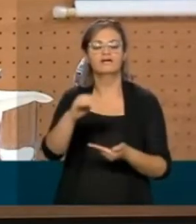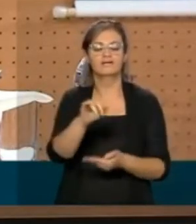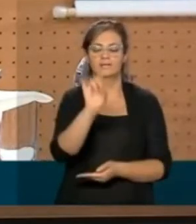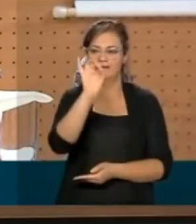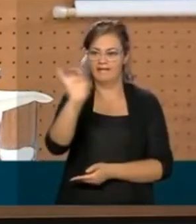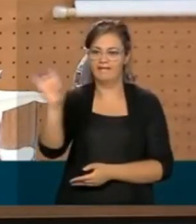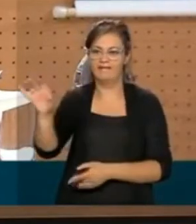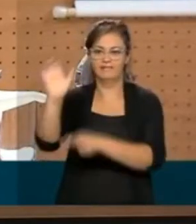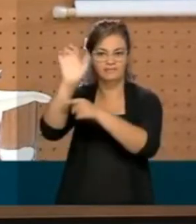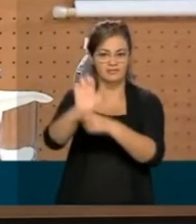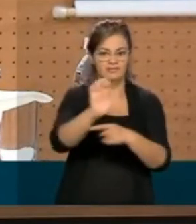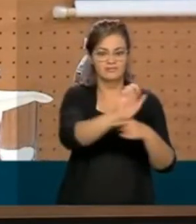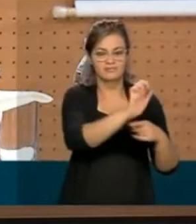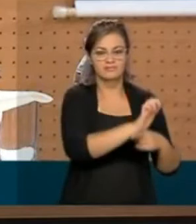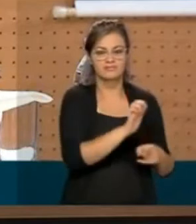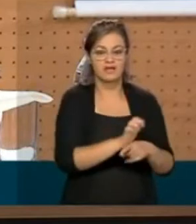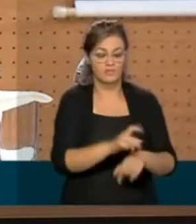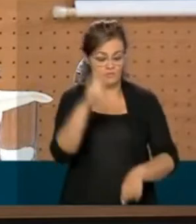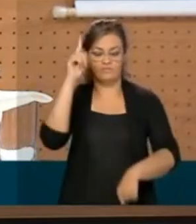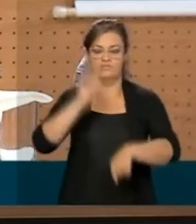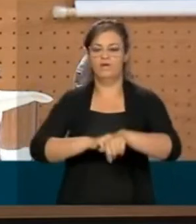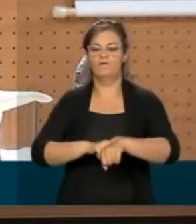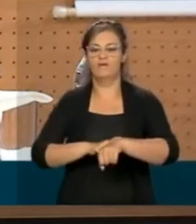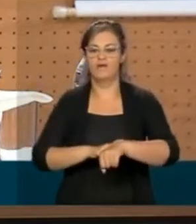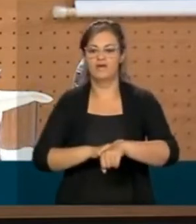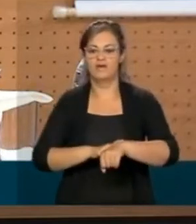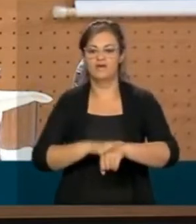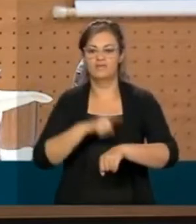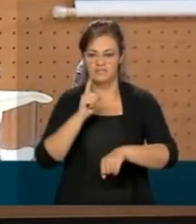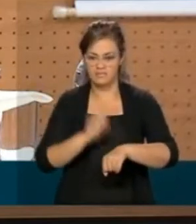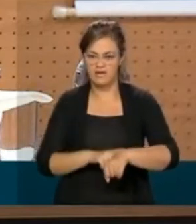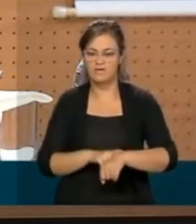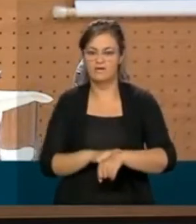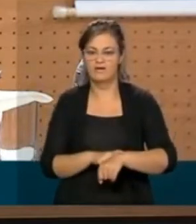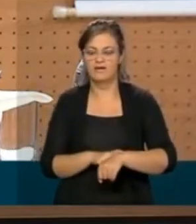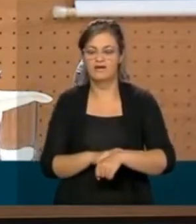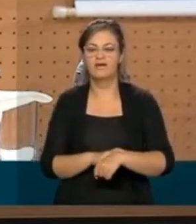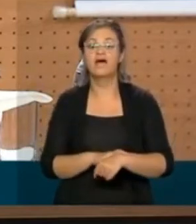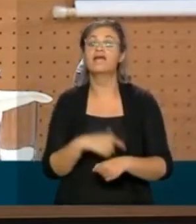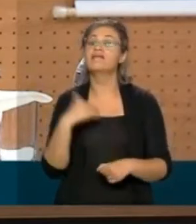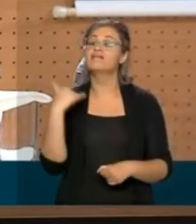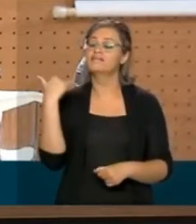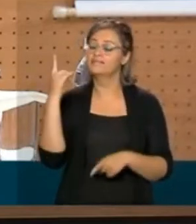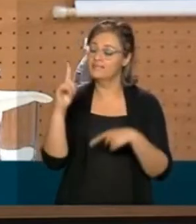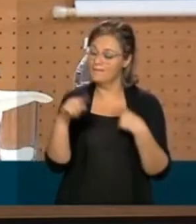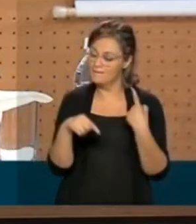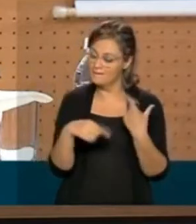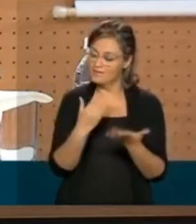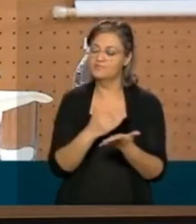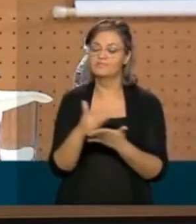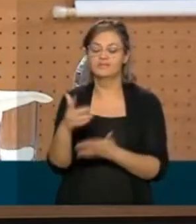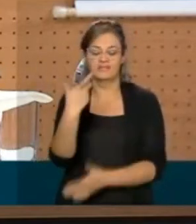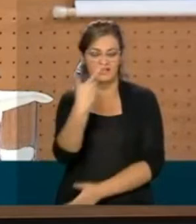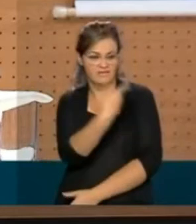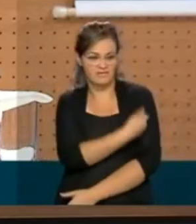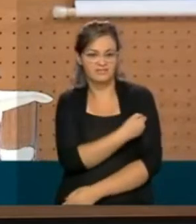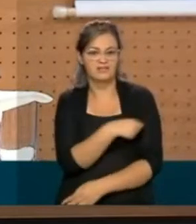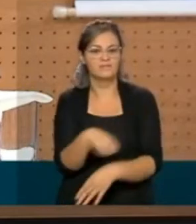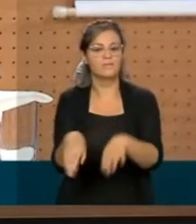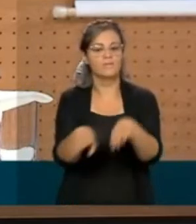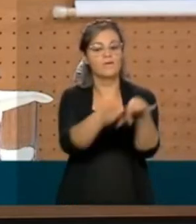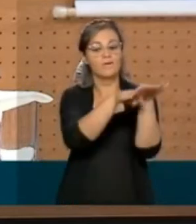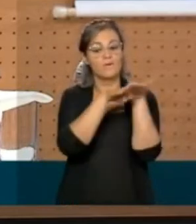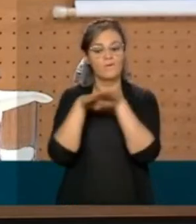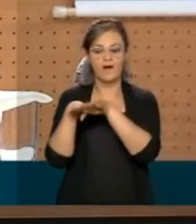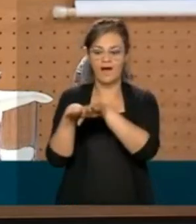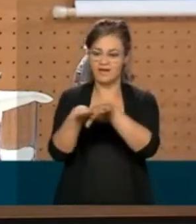e entregues simultaneamente. E a partir daí, iniciaremos a vacinação de forma igualitária em todos os